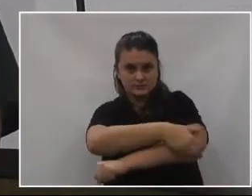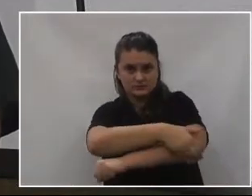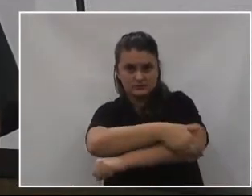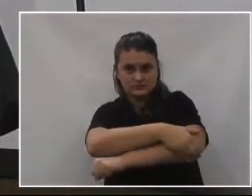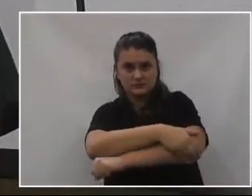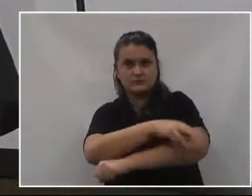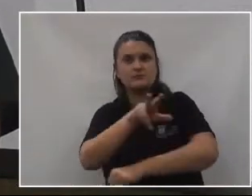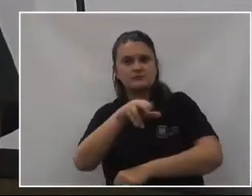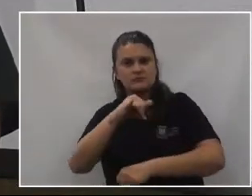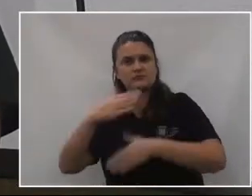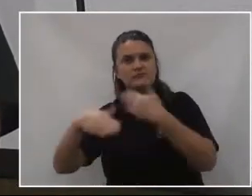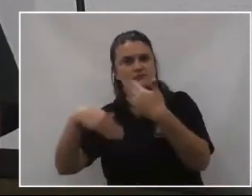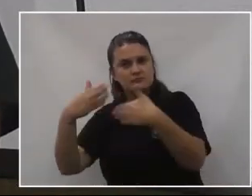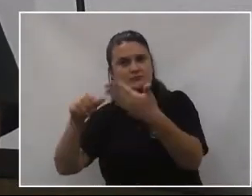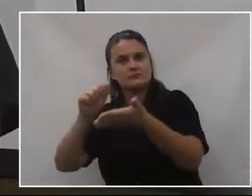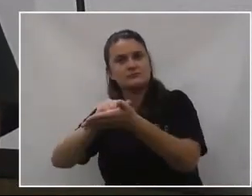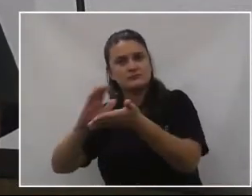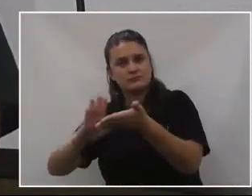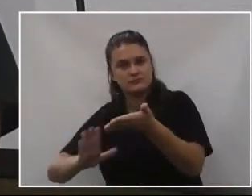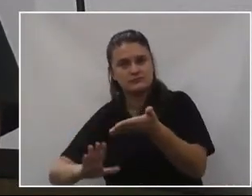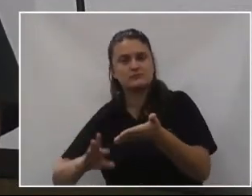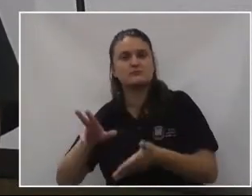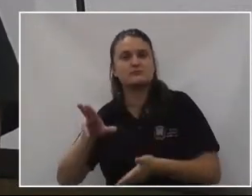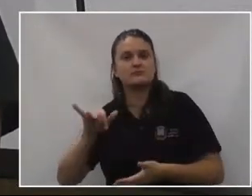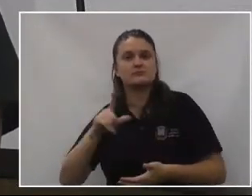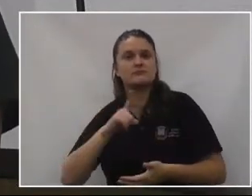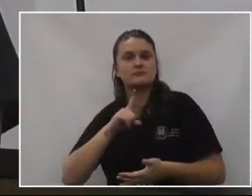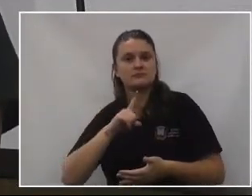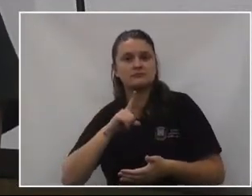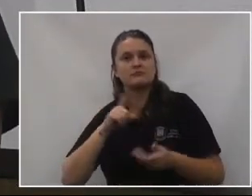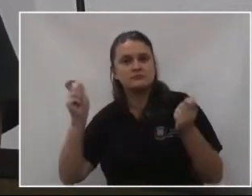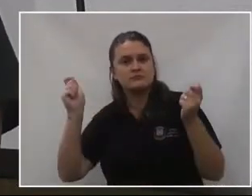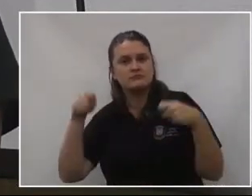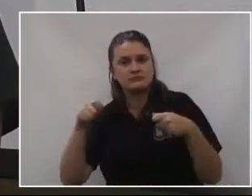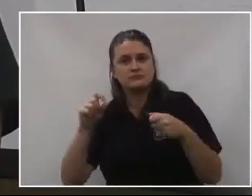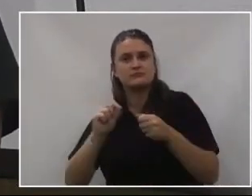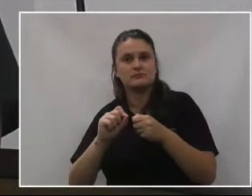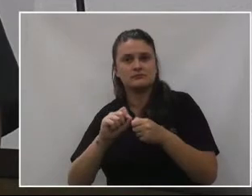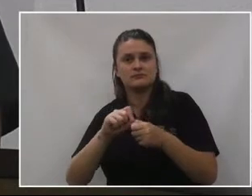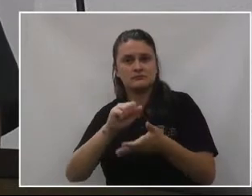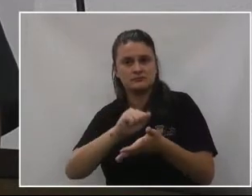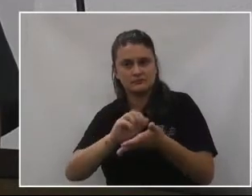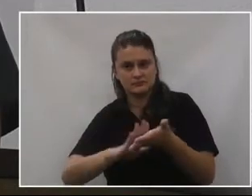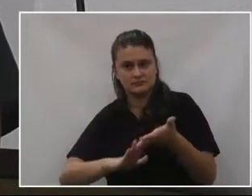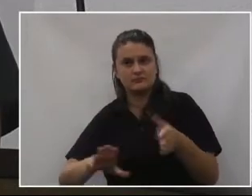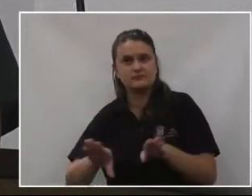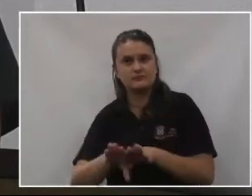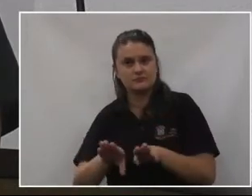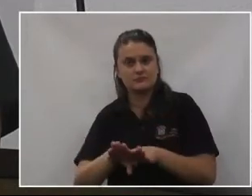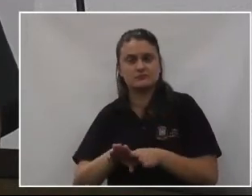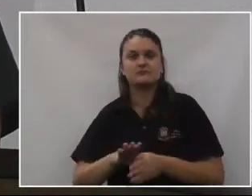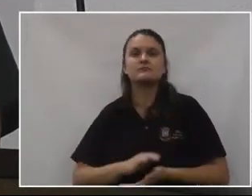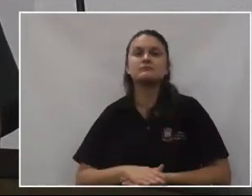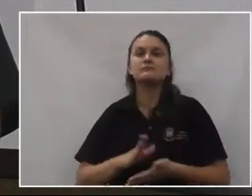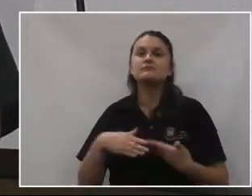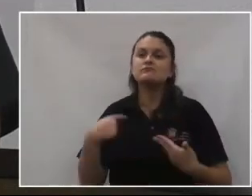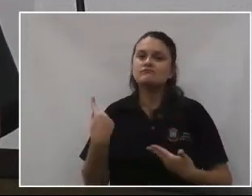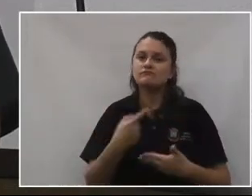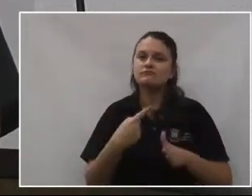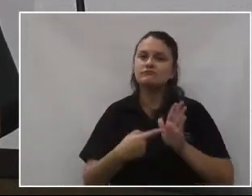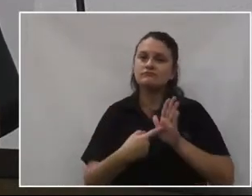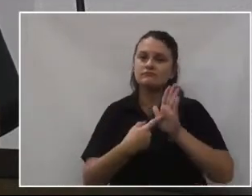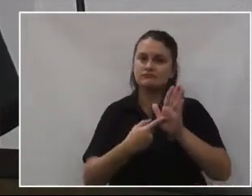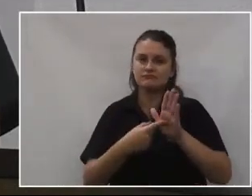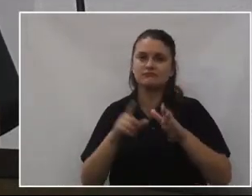ter condições de fazer atividades lá também. Entende? E a gente mostrar